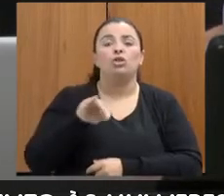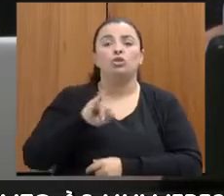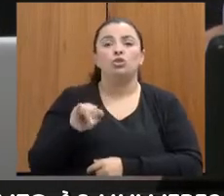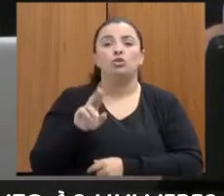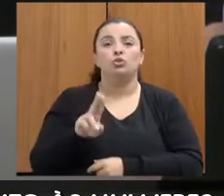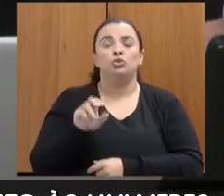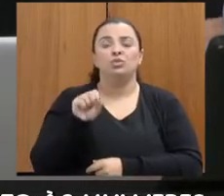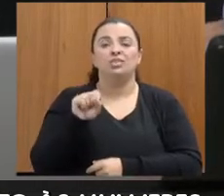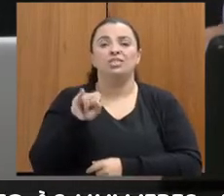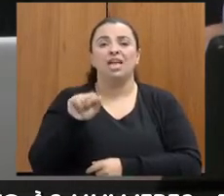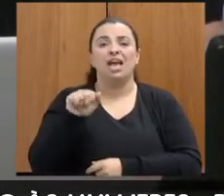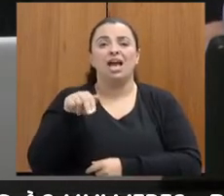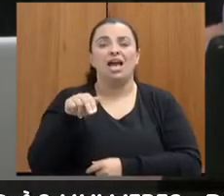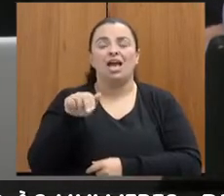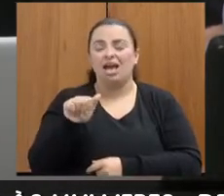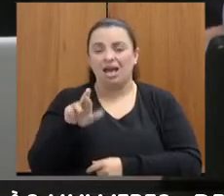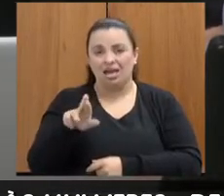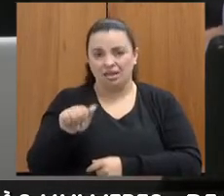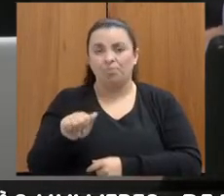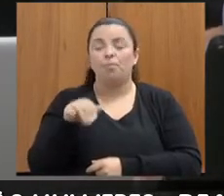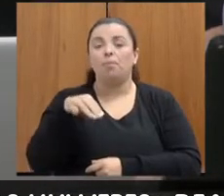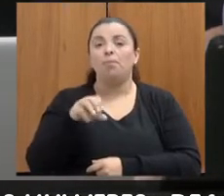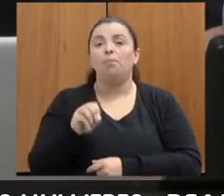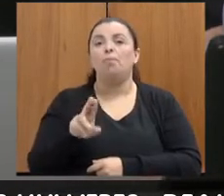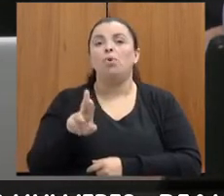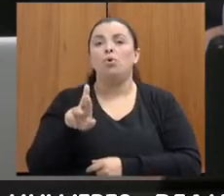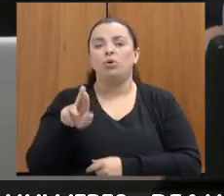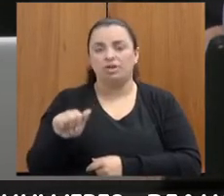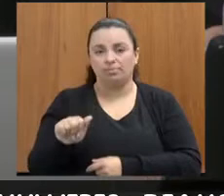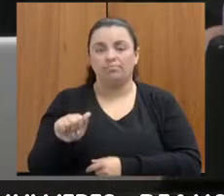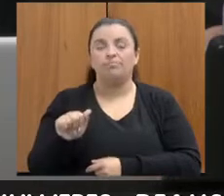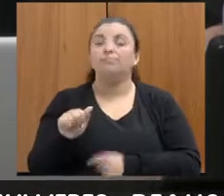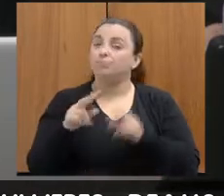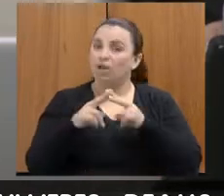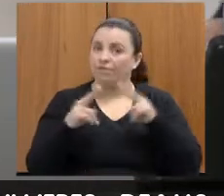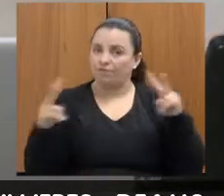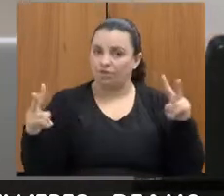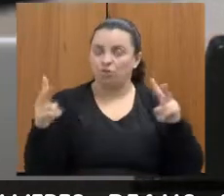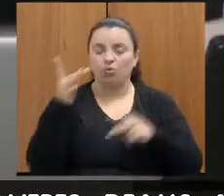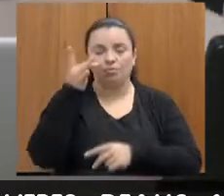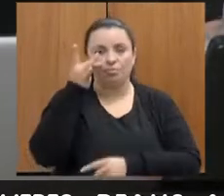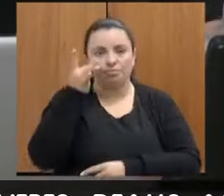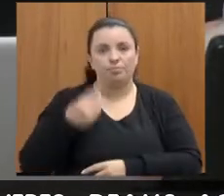Limírio, presente conosco também em formato virtual.